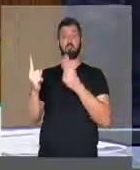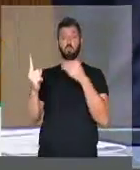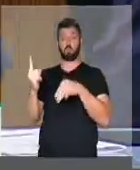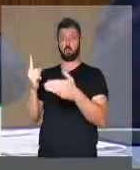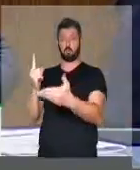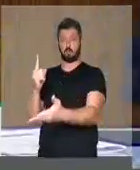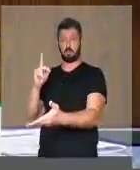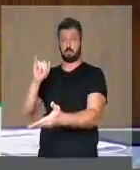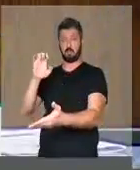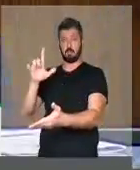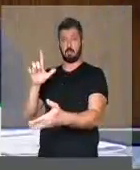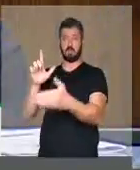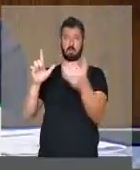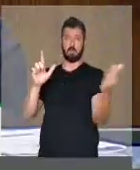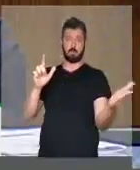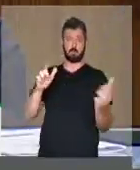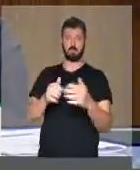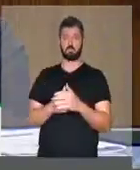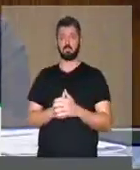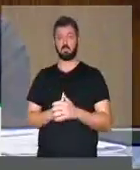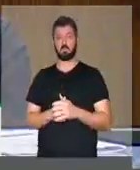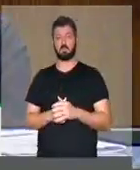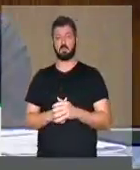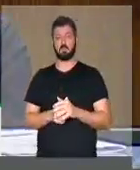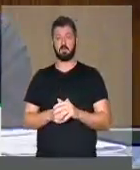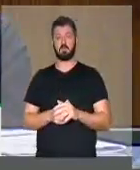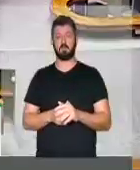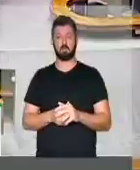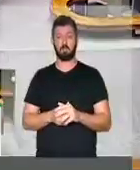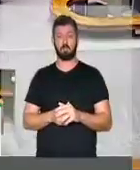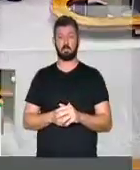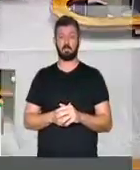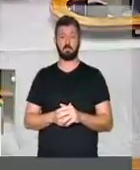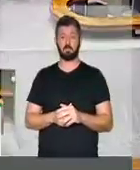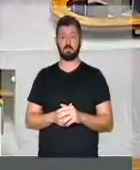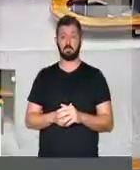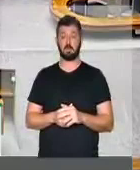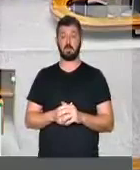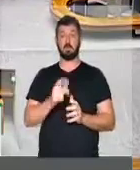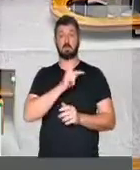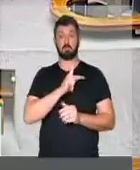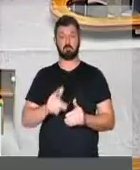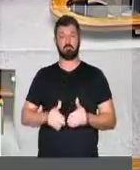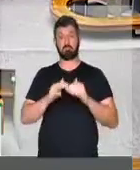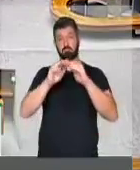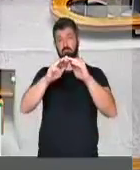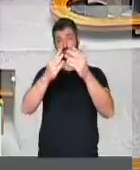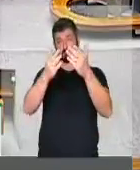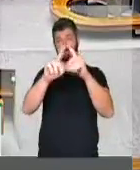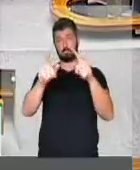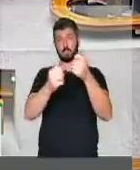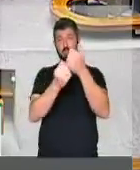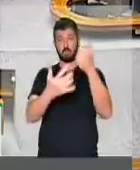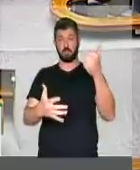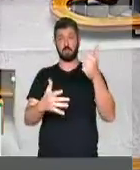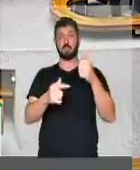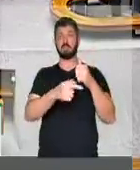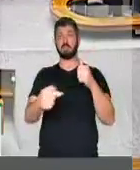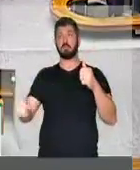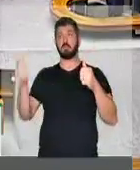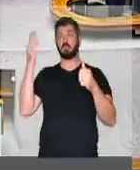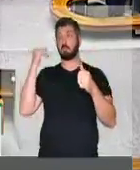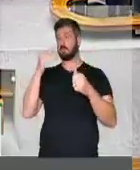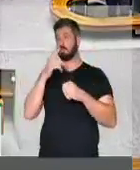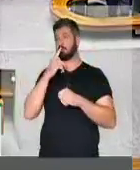Um minuto para o e para o Miro. Obrigado, Sr. Presidente, deputado Manato. Eu queria me dirigir à V. Exª, mas em nome da mesa diretora, na semana